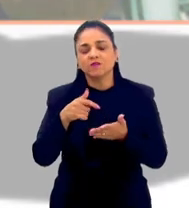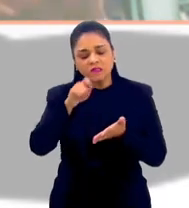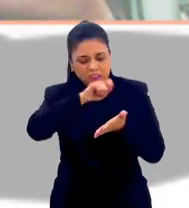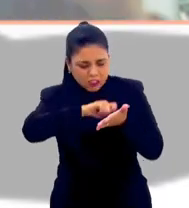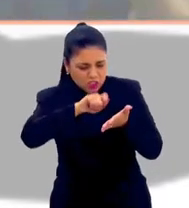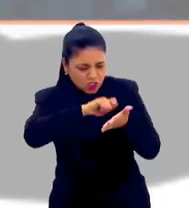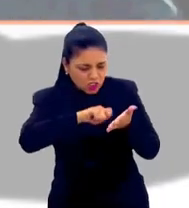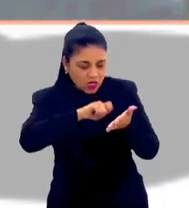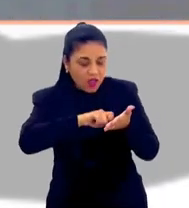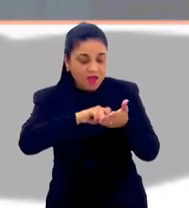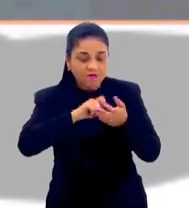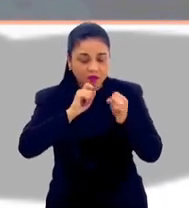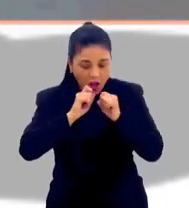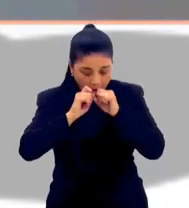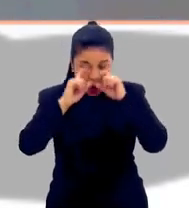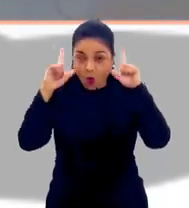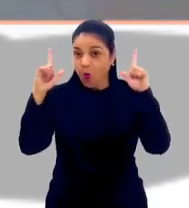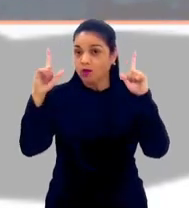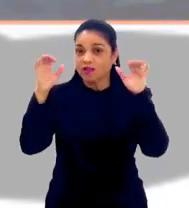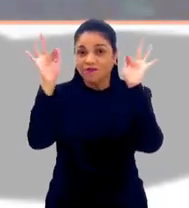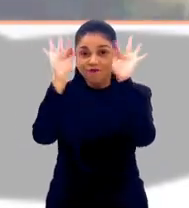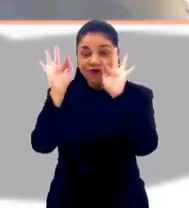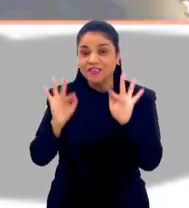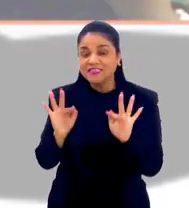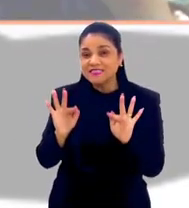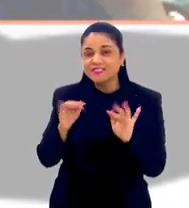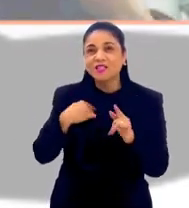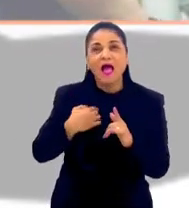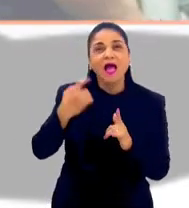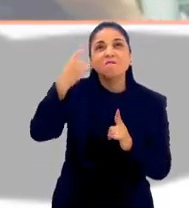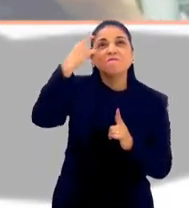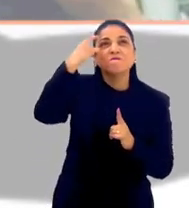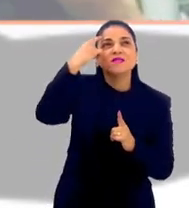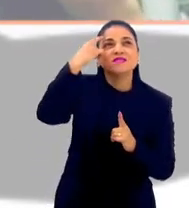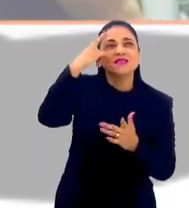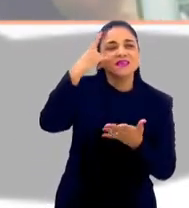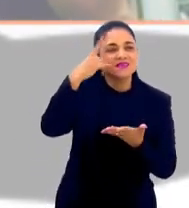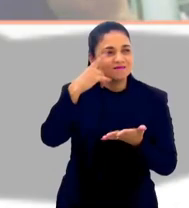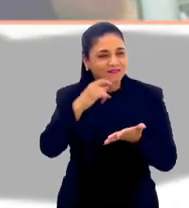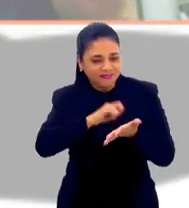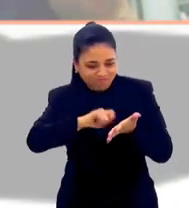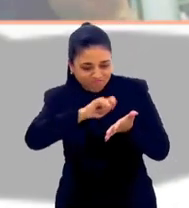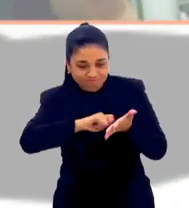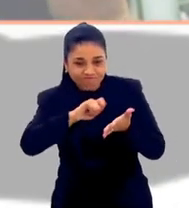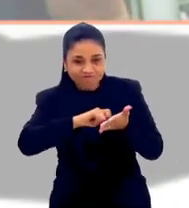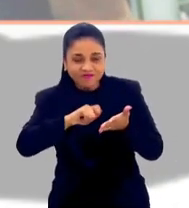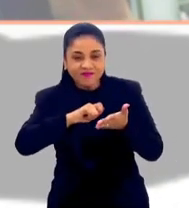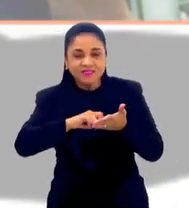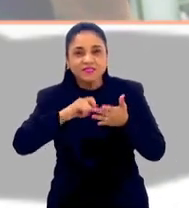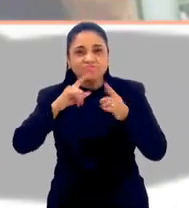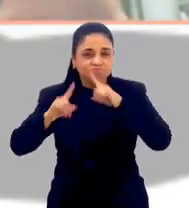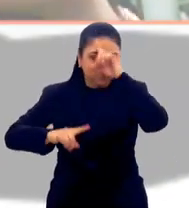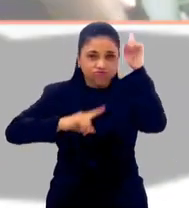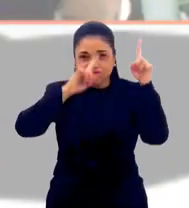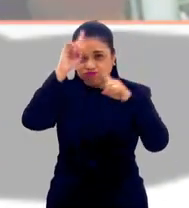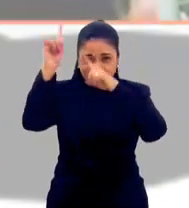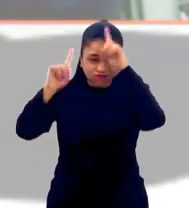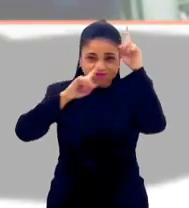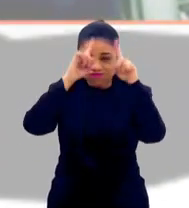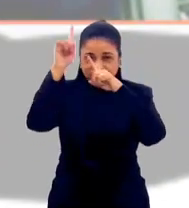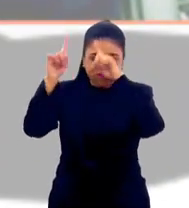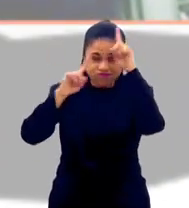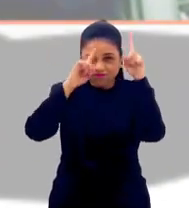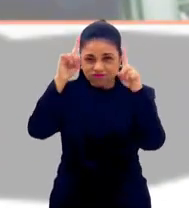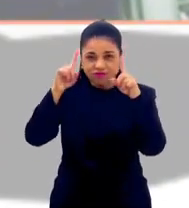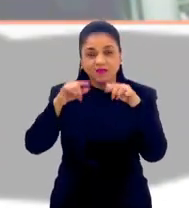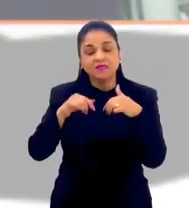começa a escrever, acordei feliz, acordei triste, estou pensando nisso, você começa a liberar as suas ideias de muita censura